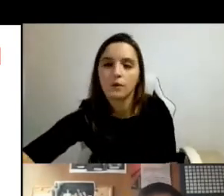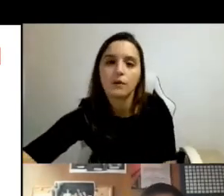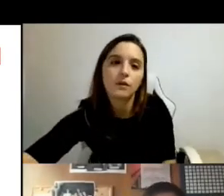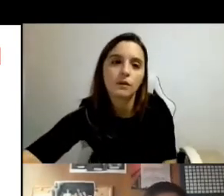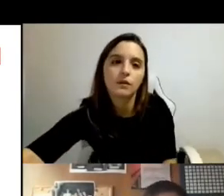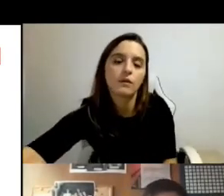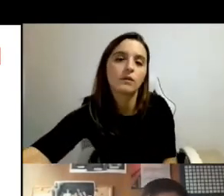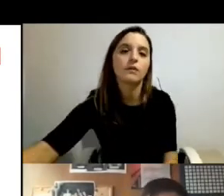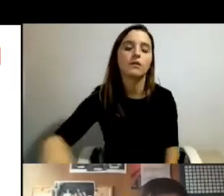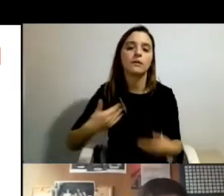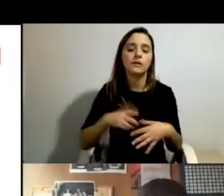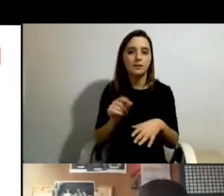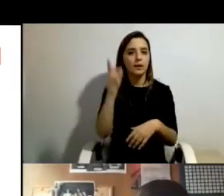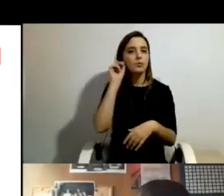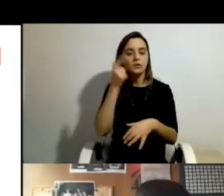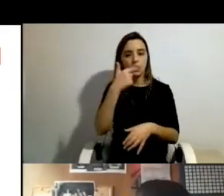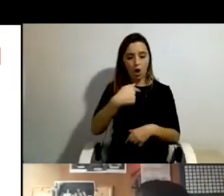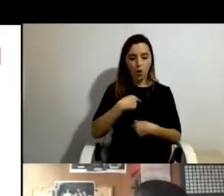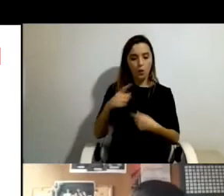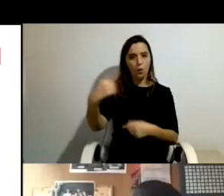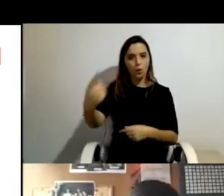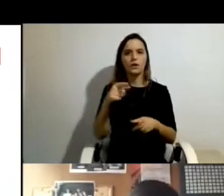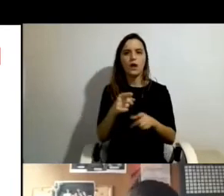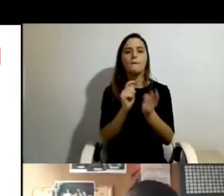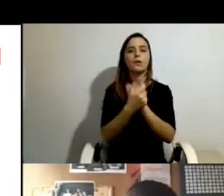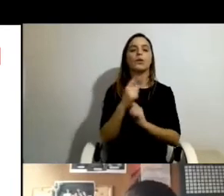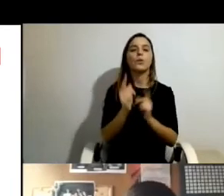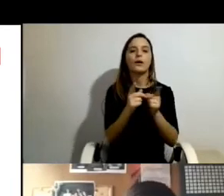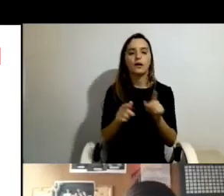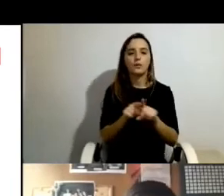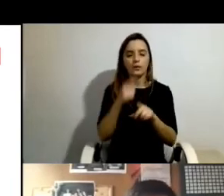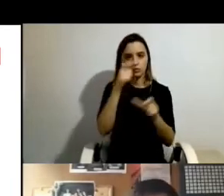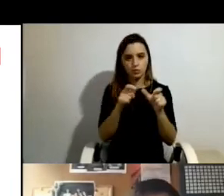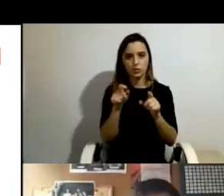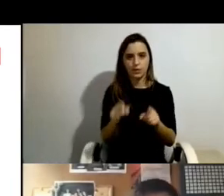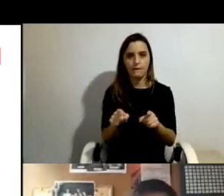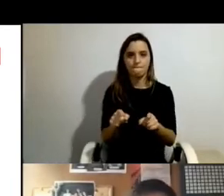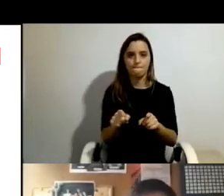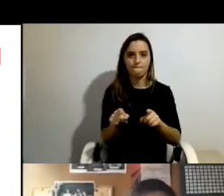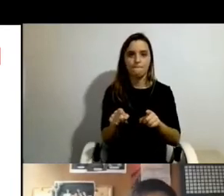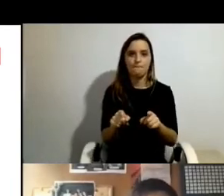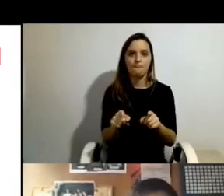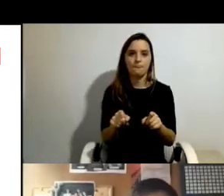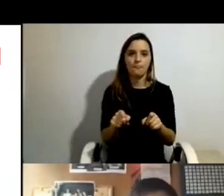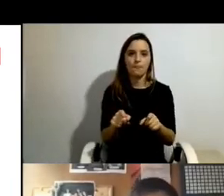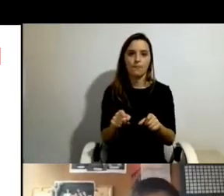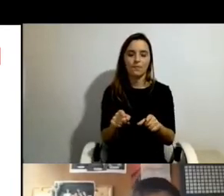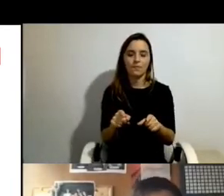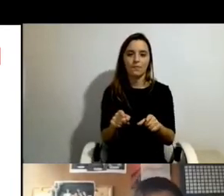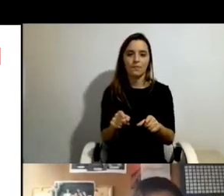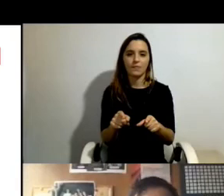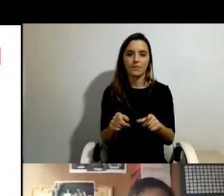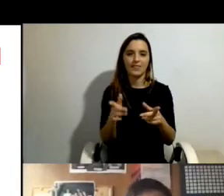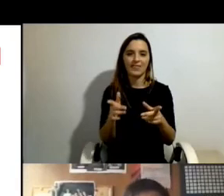eu e dos outros, não é? O que é que muda aqui nestas pessoas relativamente aos seus espaços e às suas